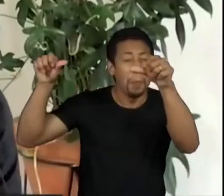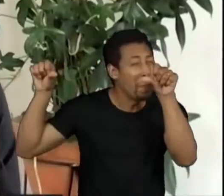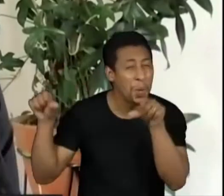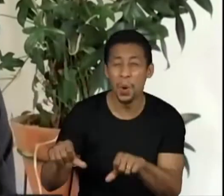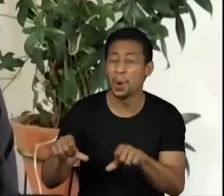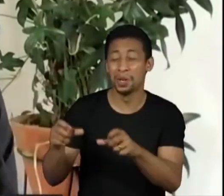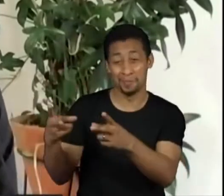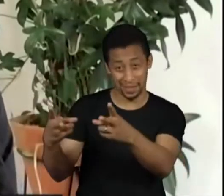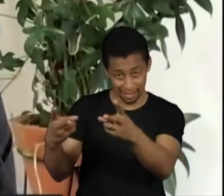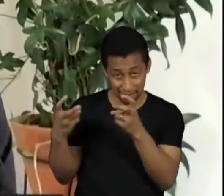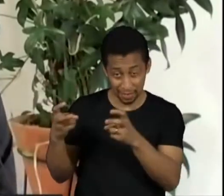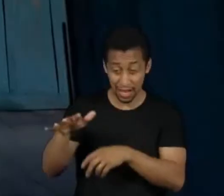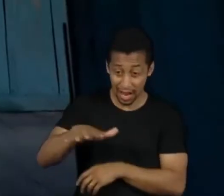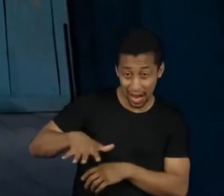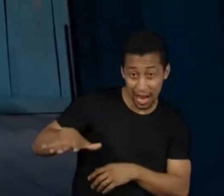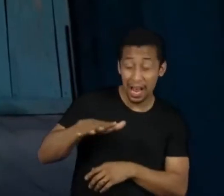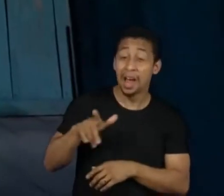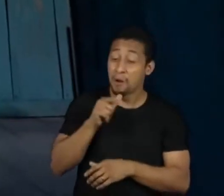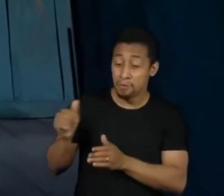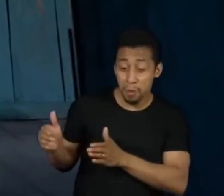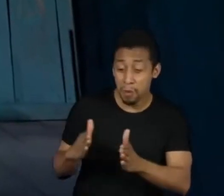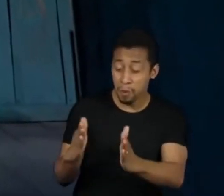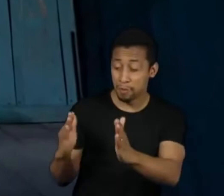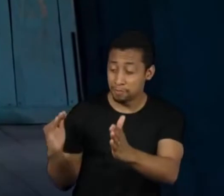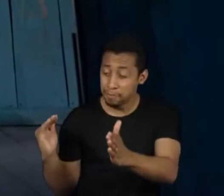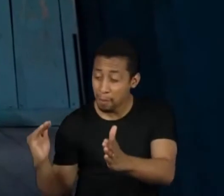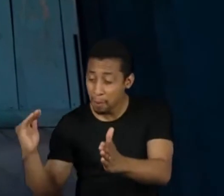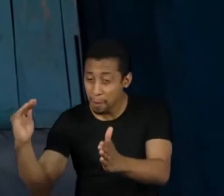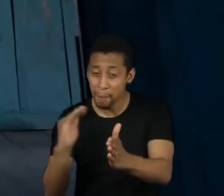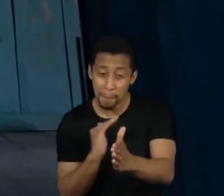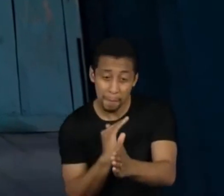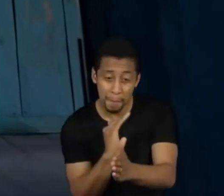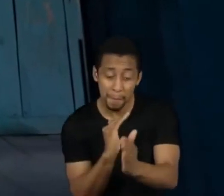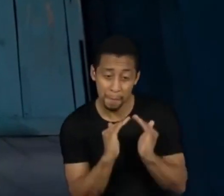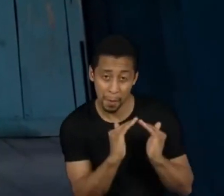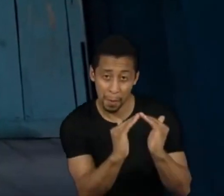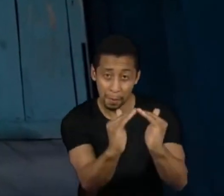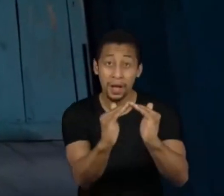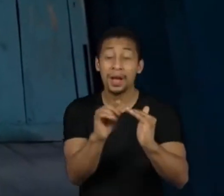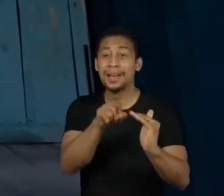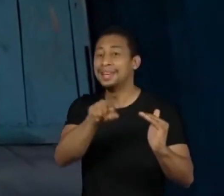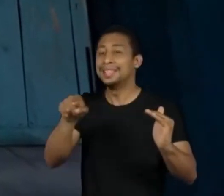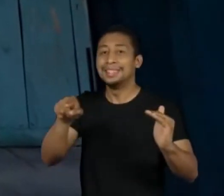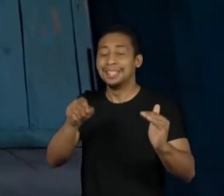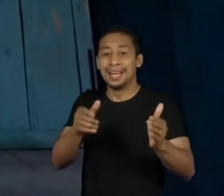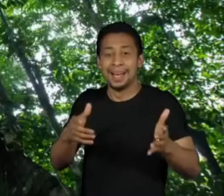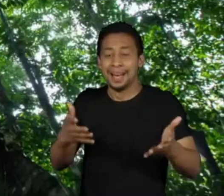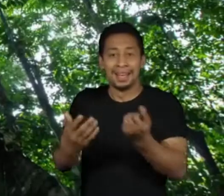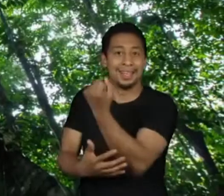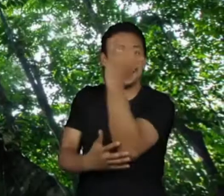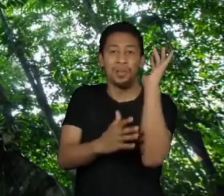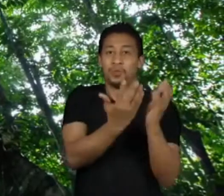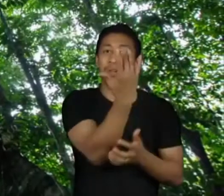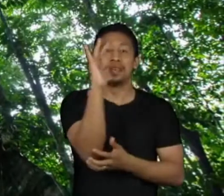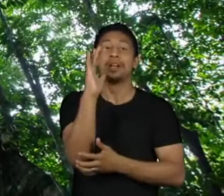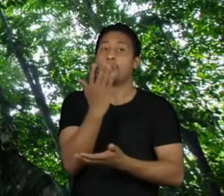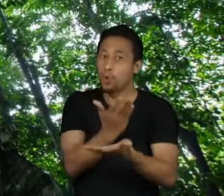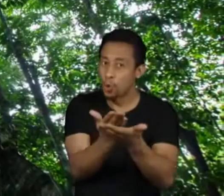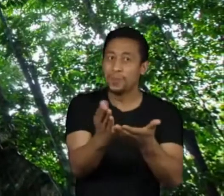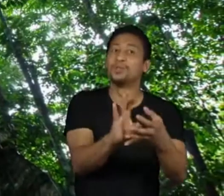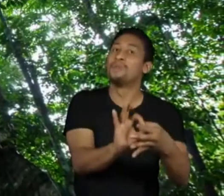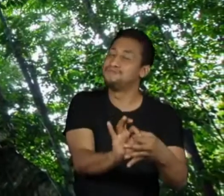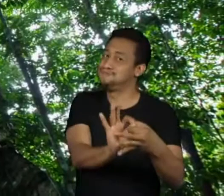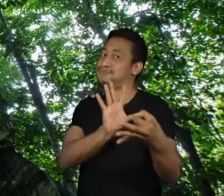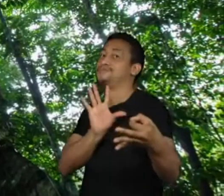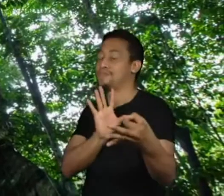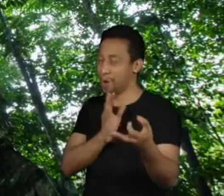principalmente no povo ribeirinho, é que ele mesmo está começando a se desconectar. Porque ele, para mim, é o elo entre a